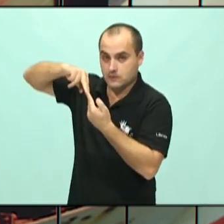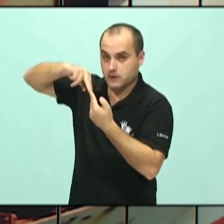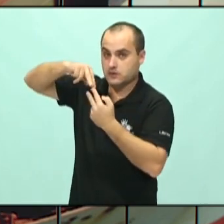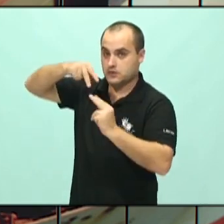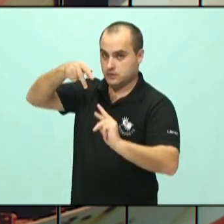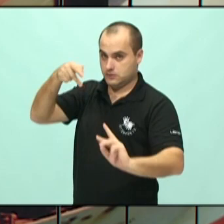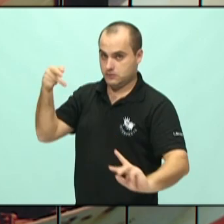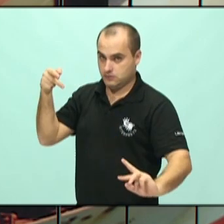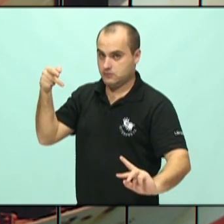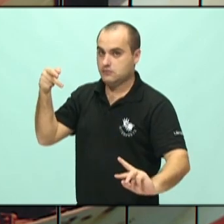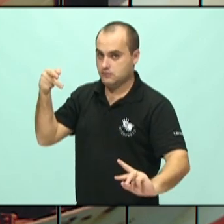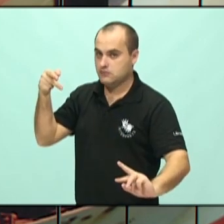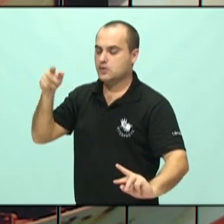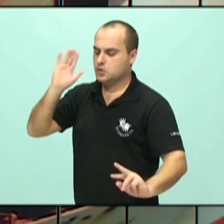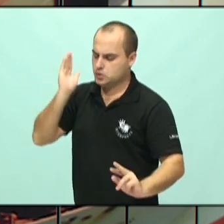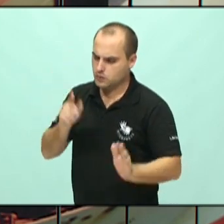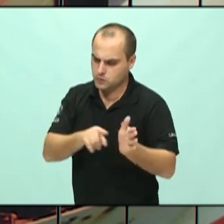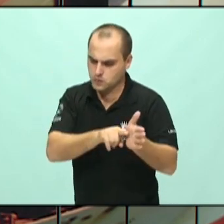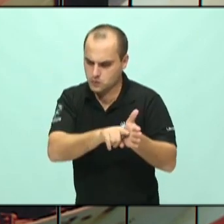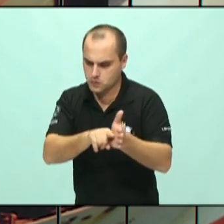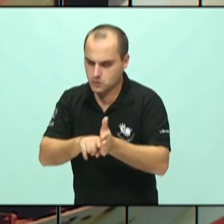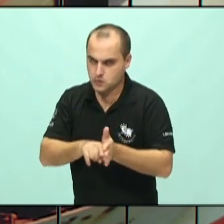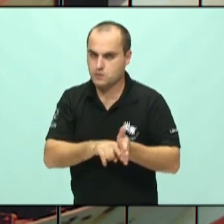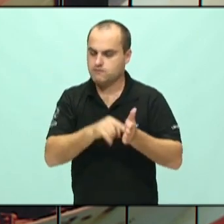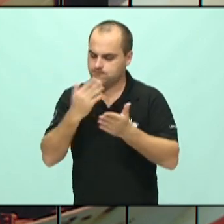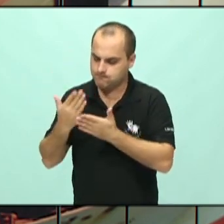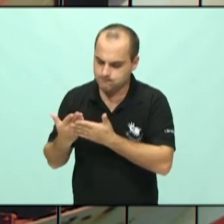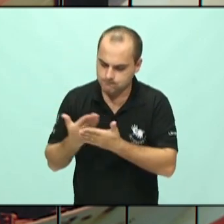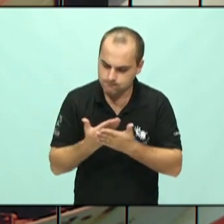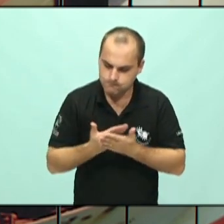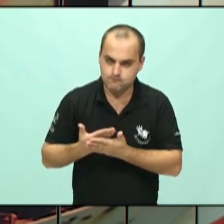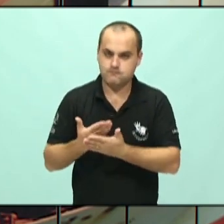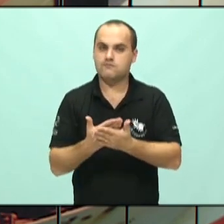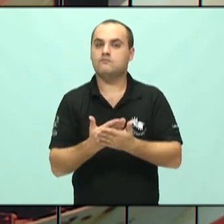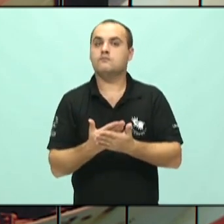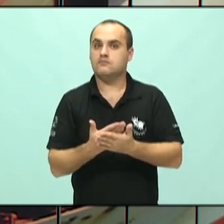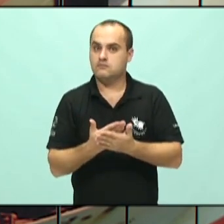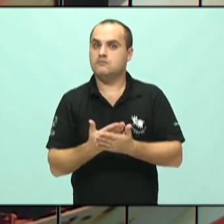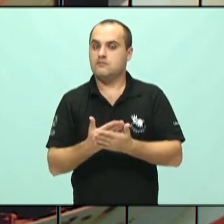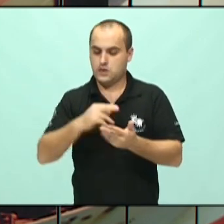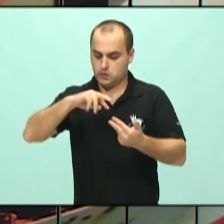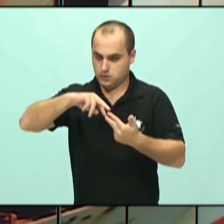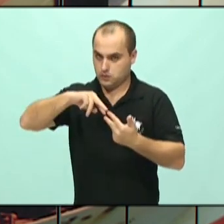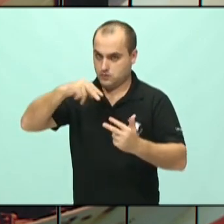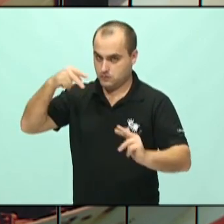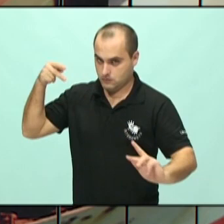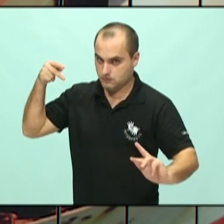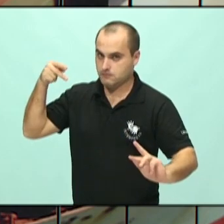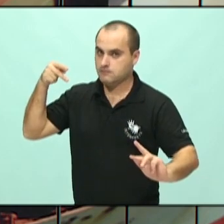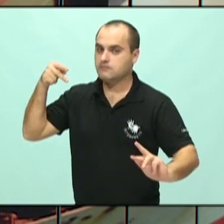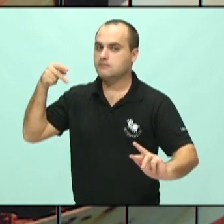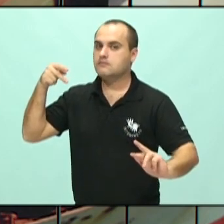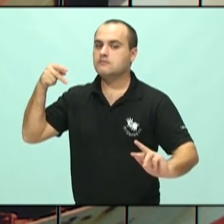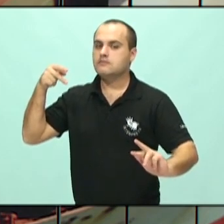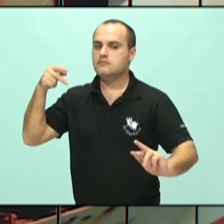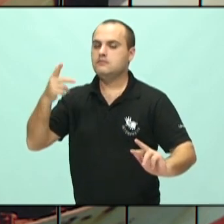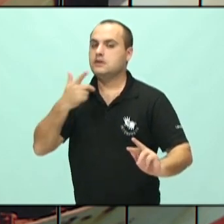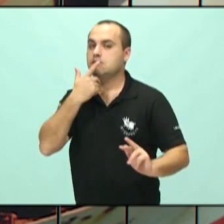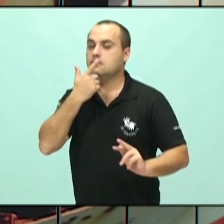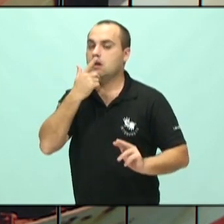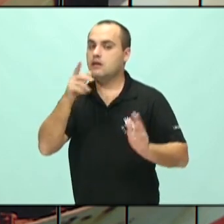o mais compreendido e o mais provado, que realmente é um grande fator. E é impossível falar de